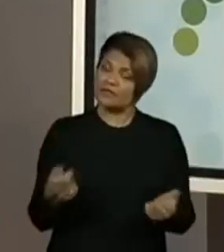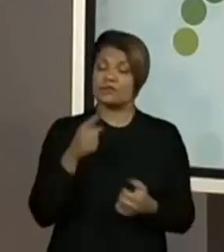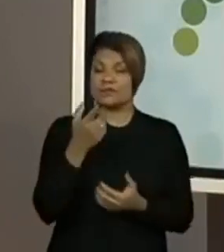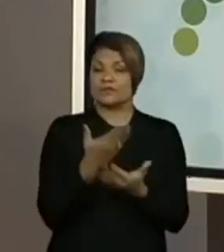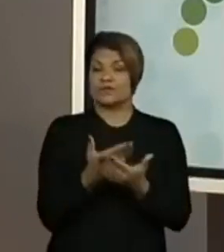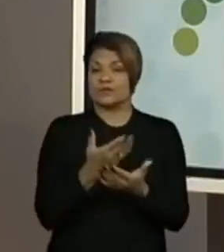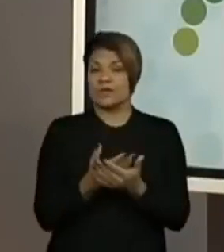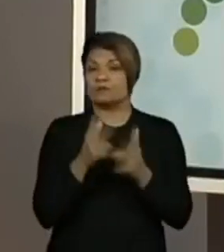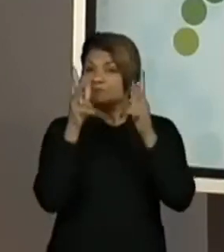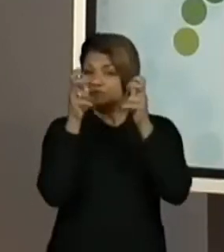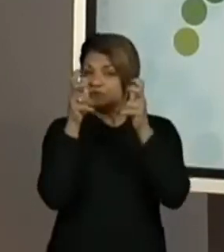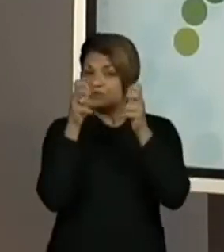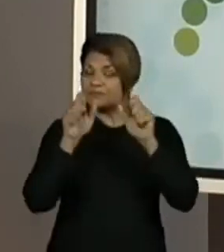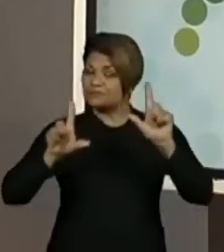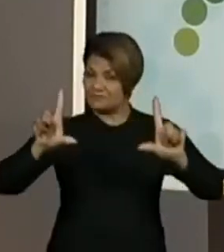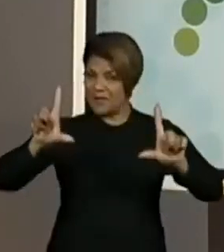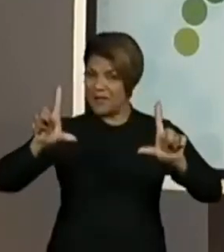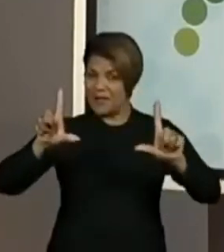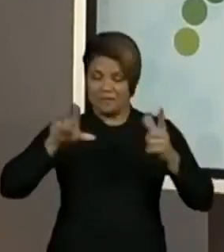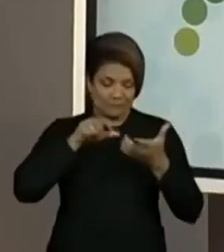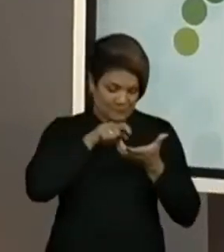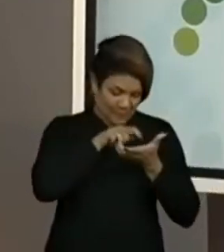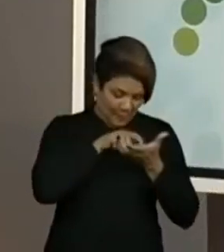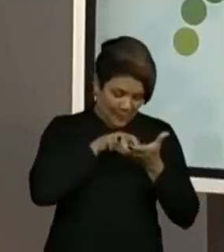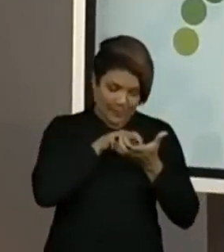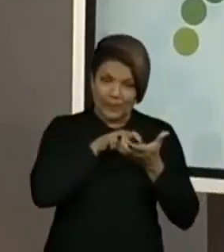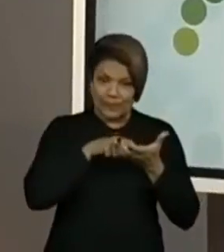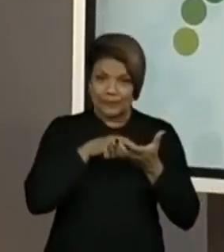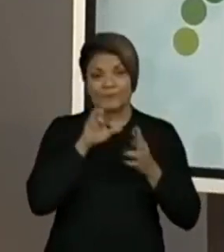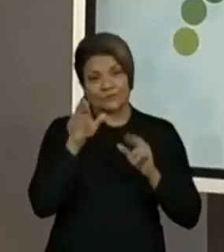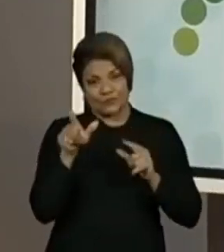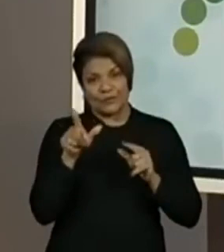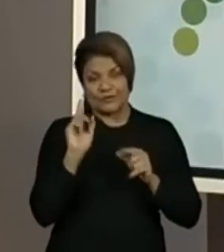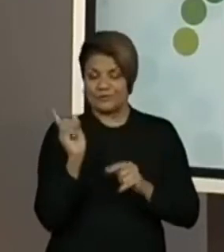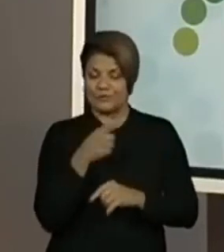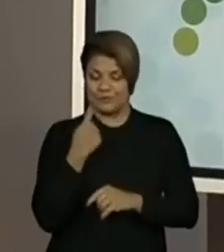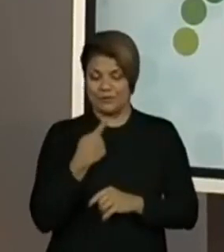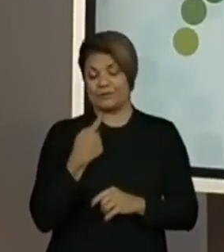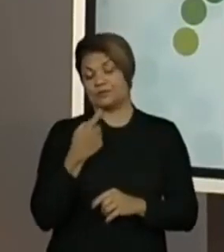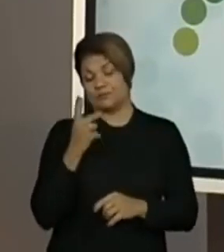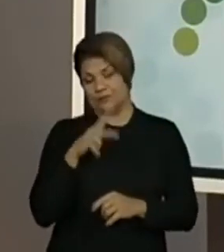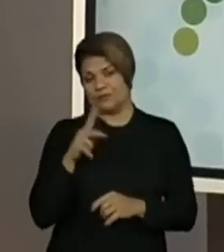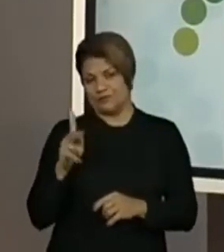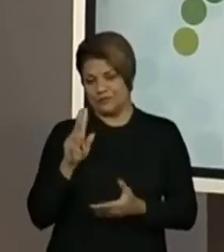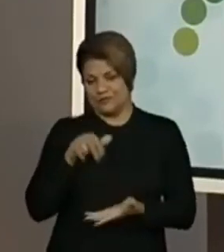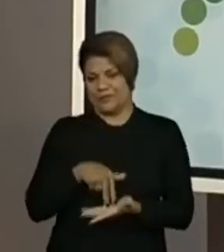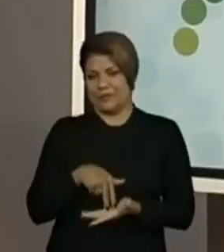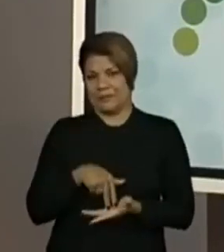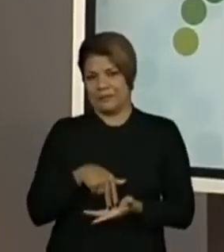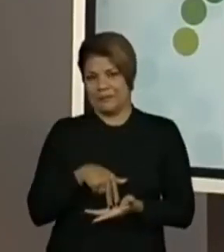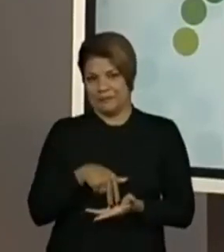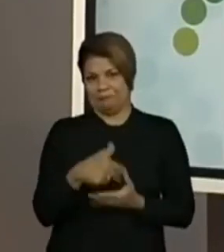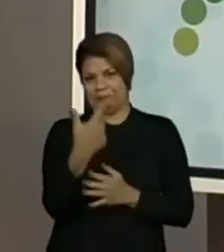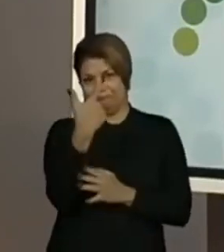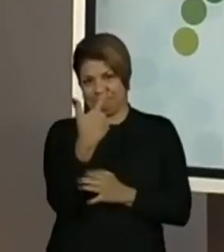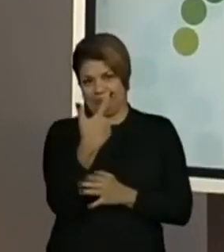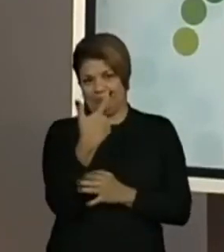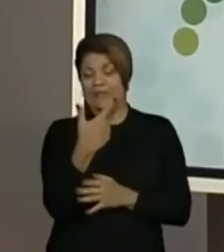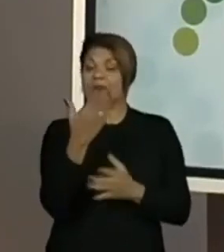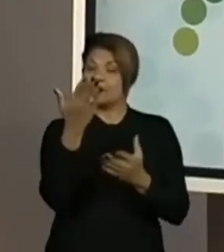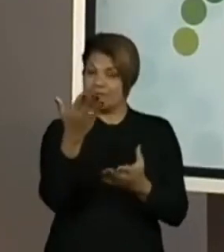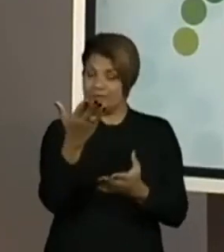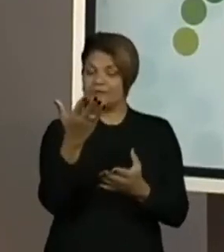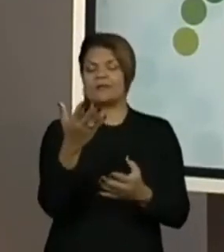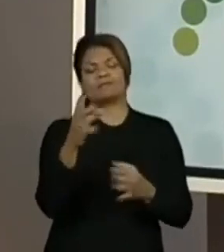tela. É um pouco diferente, não é? É diferente para todo mundo, para nós professores que passamos por aqui. E eu tenho certeza, para você